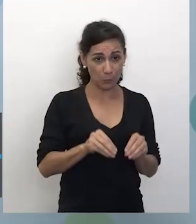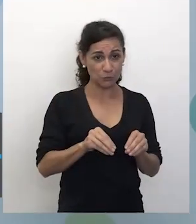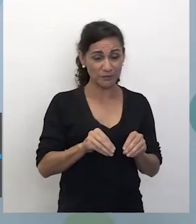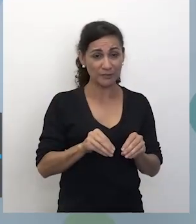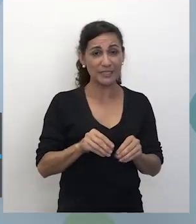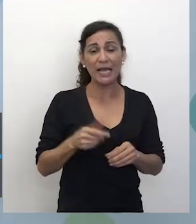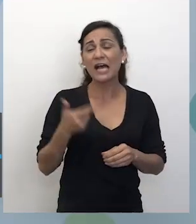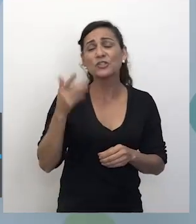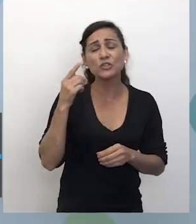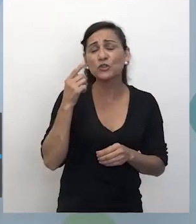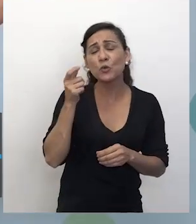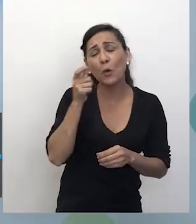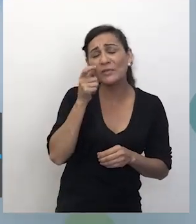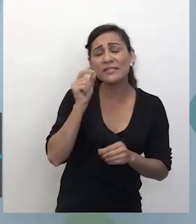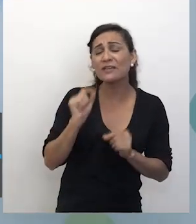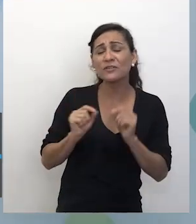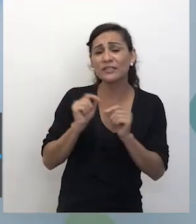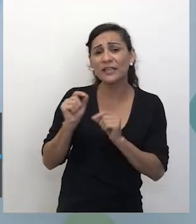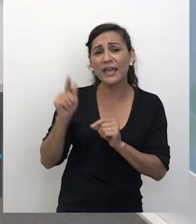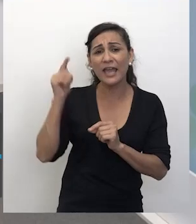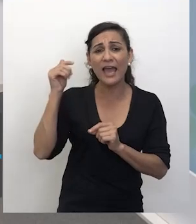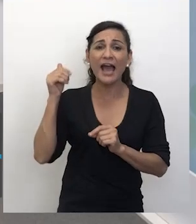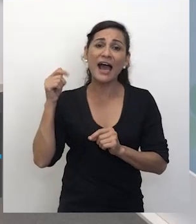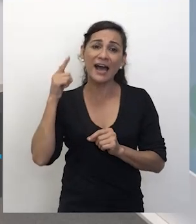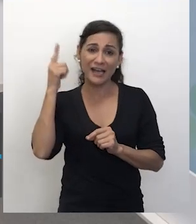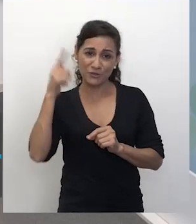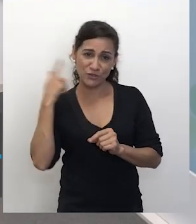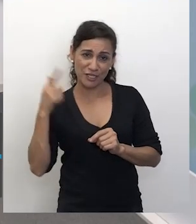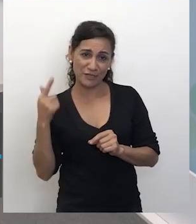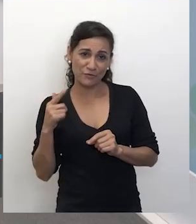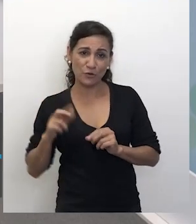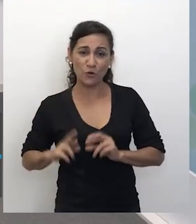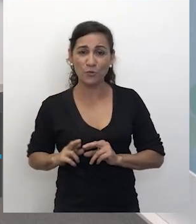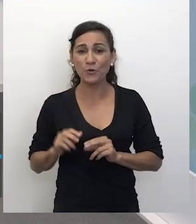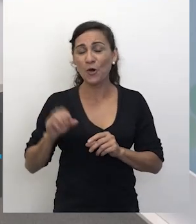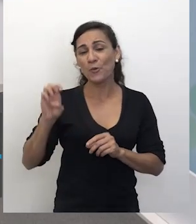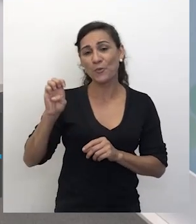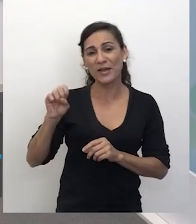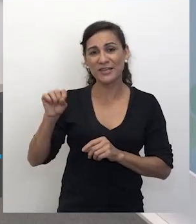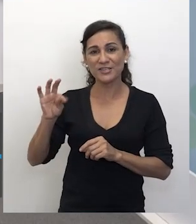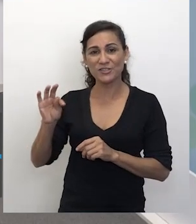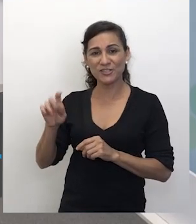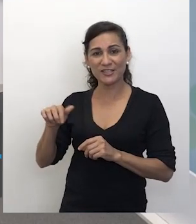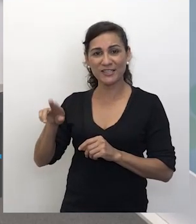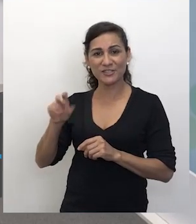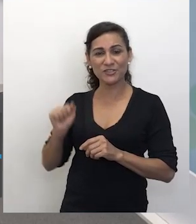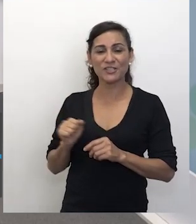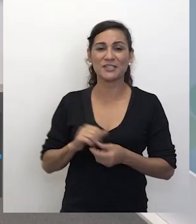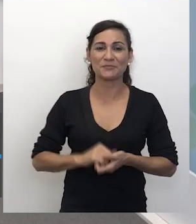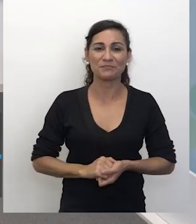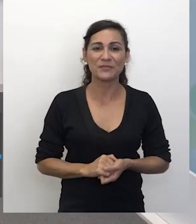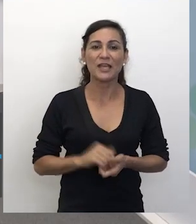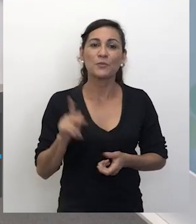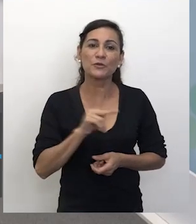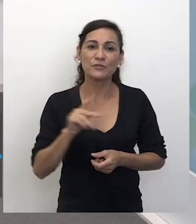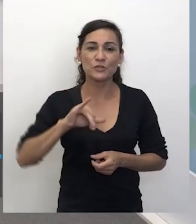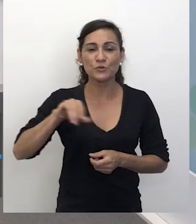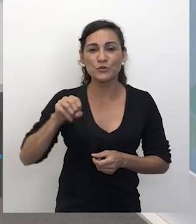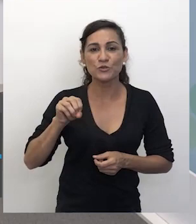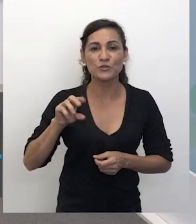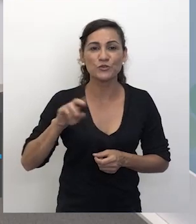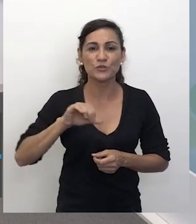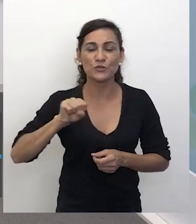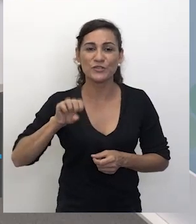né? A gente não vê muito, por exemplo, a Jennifer como uma estrangeira. Olha que interessante, Fabi, o professor José, ele colocou que é aquela